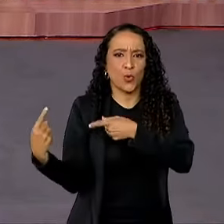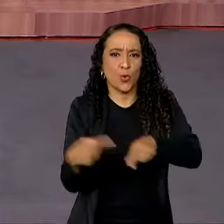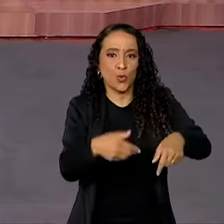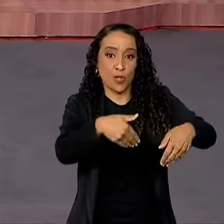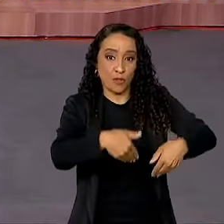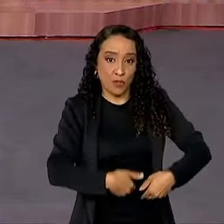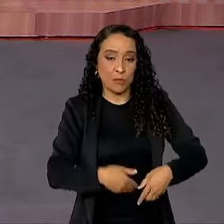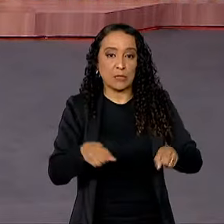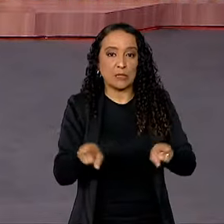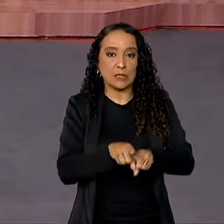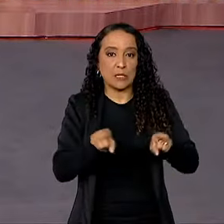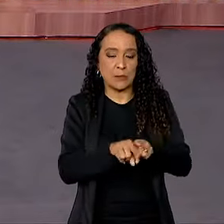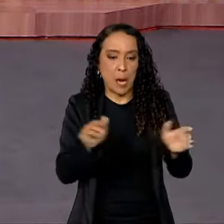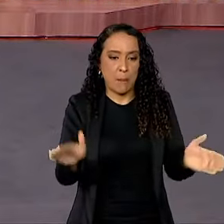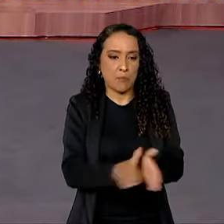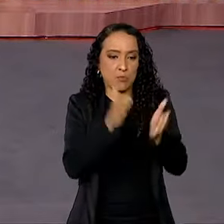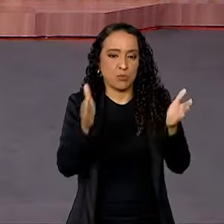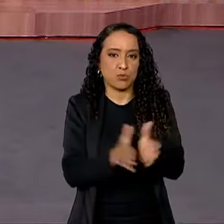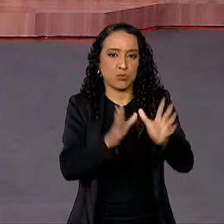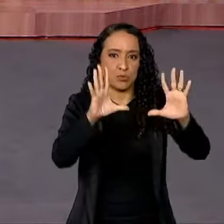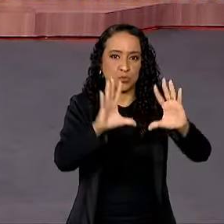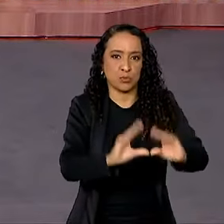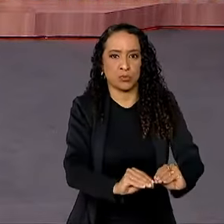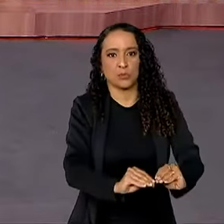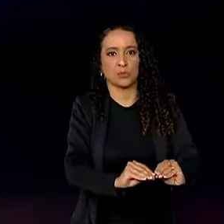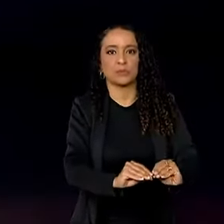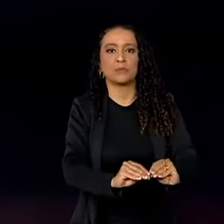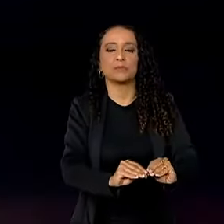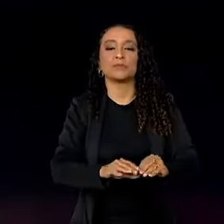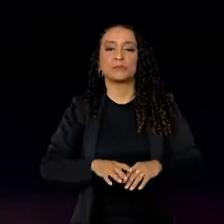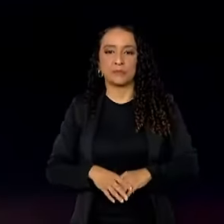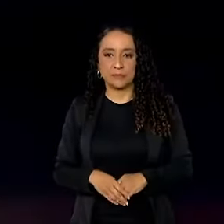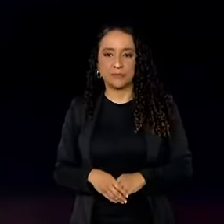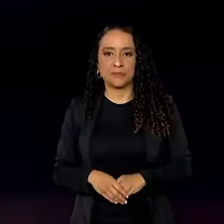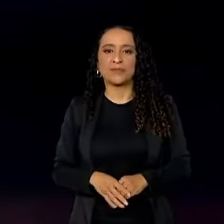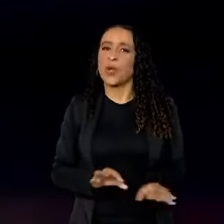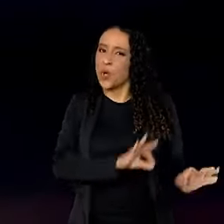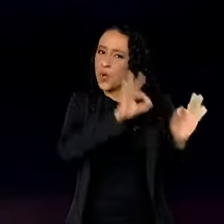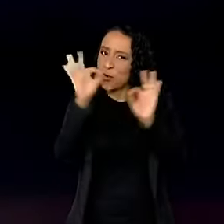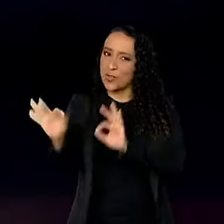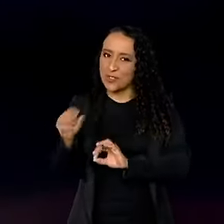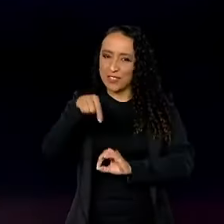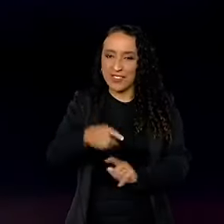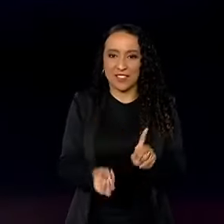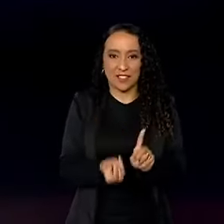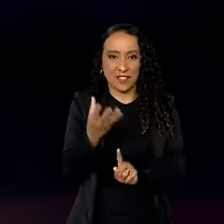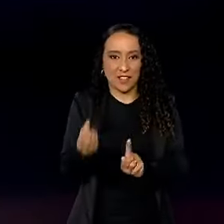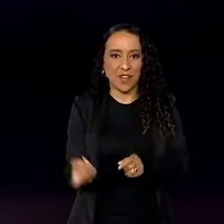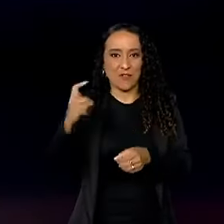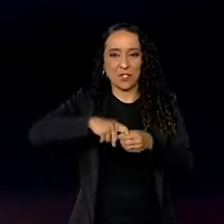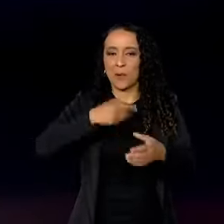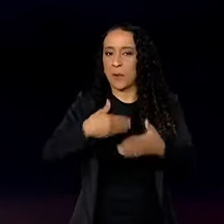no combate à fome e à erradicação da pobreza. Continue ligado no Canal GOV, nós voltamos a qualquer momento.